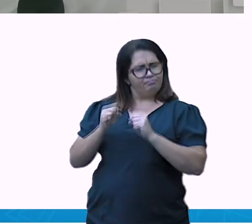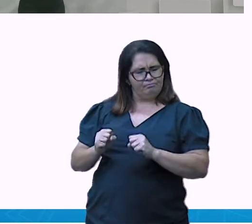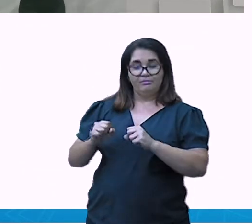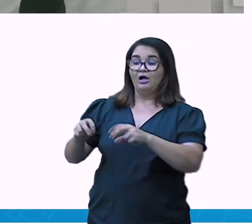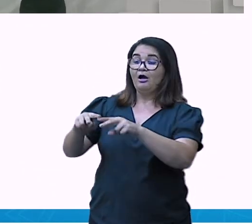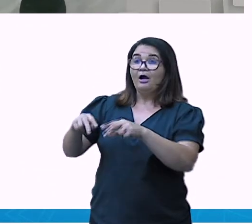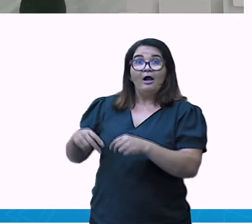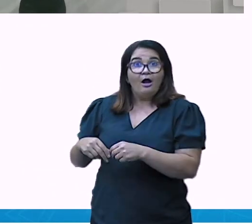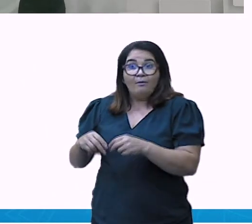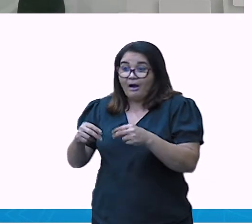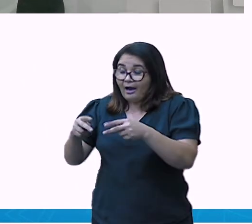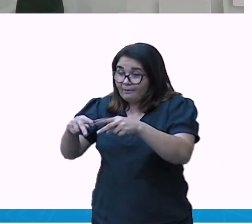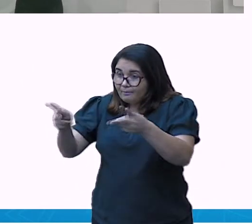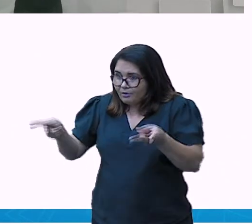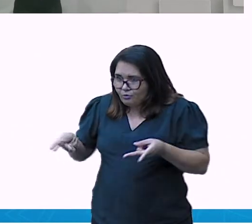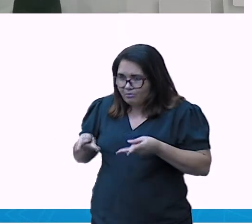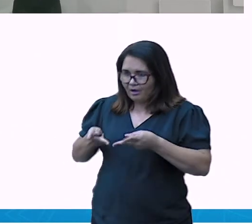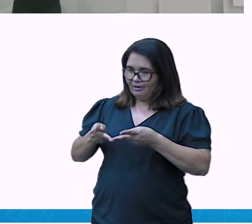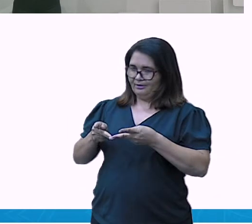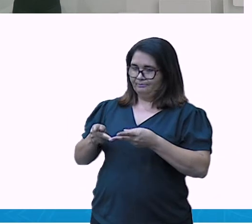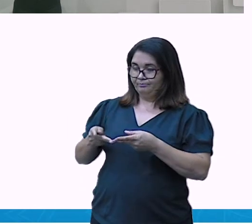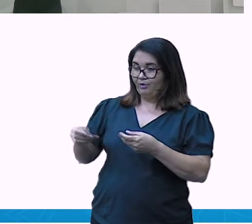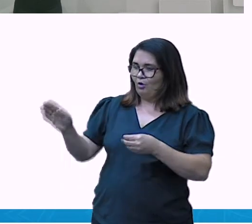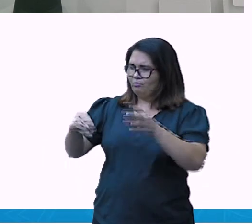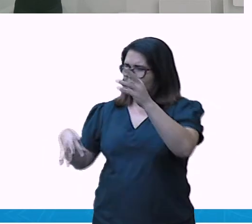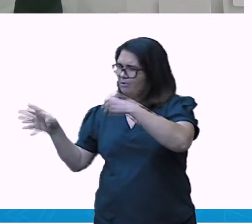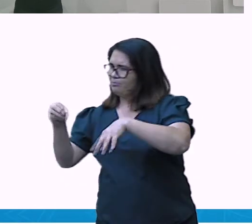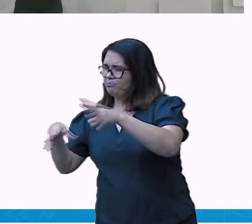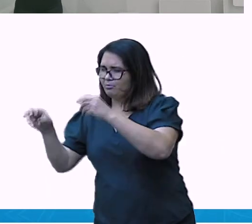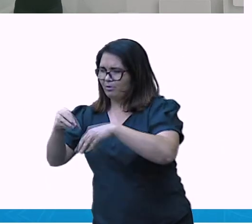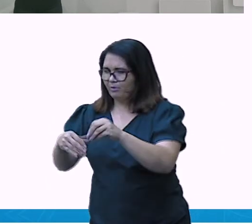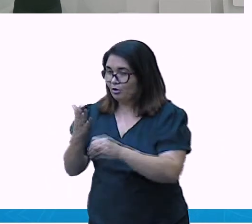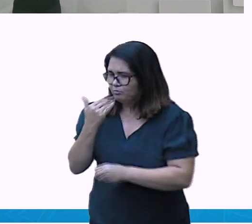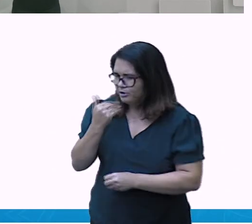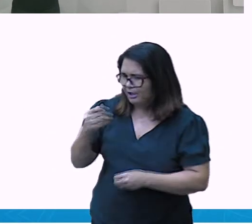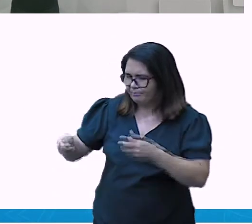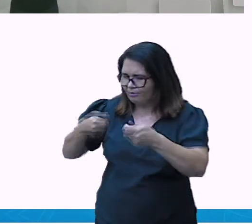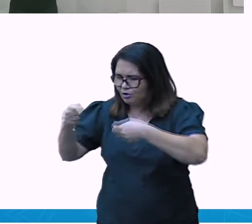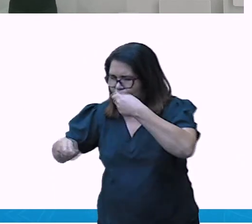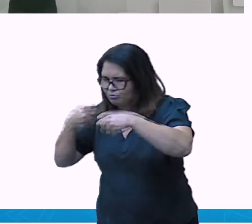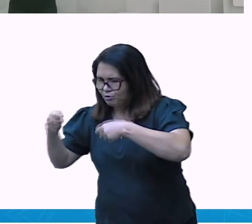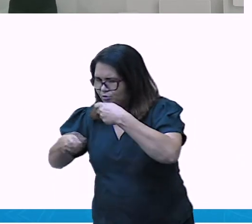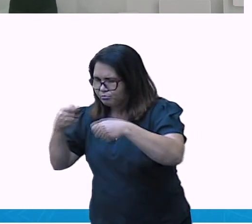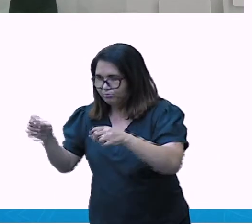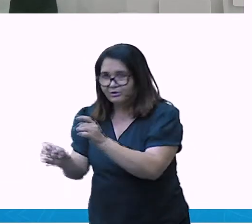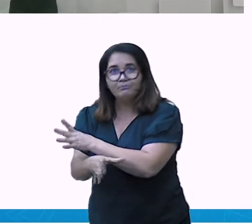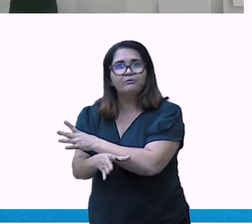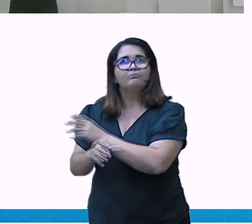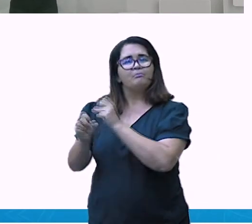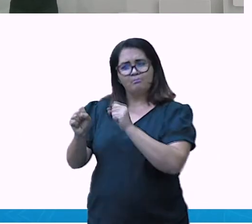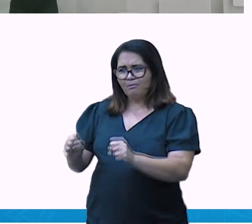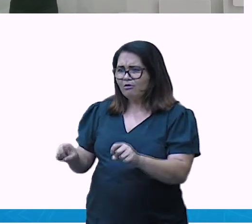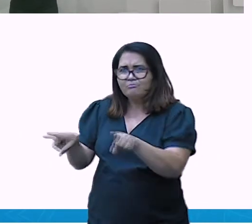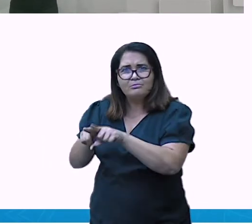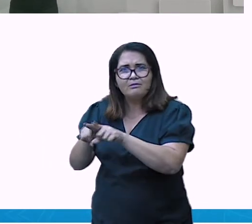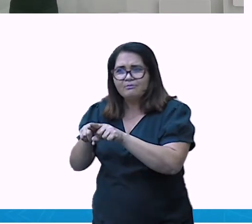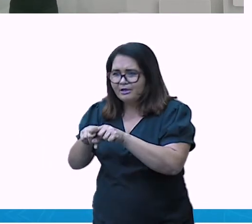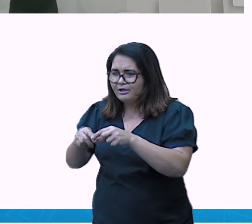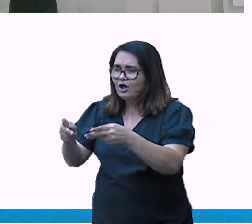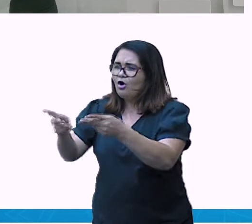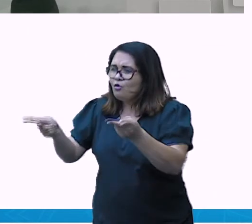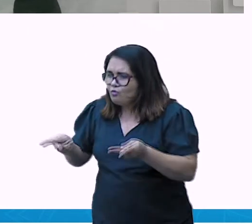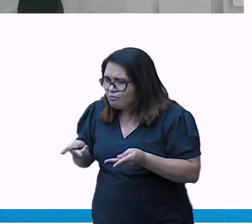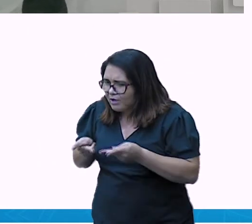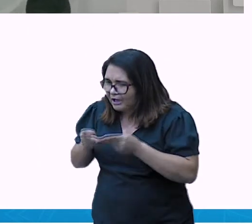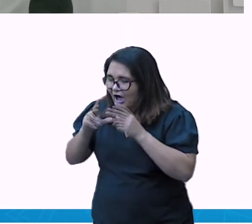ela ainda consegue comer o prato. Temos também copos comestíveis